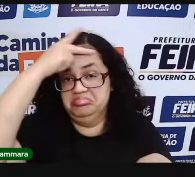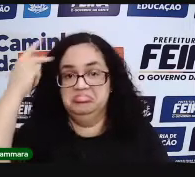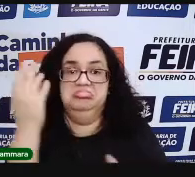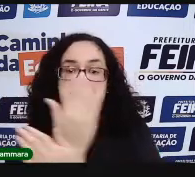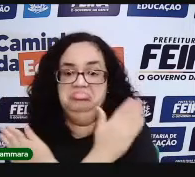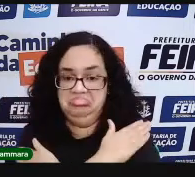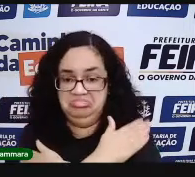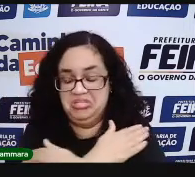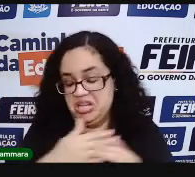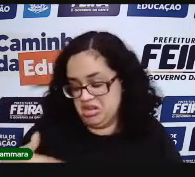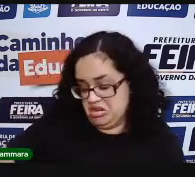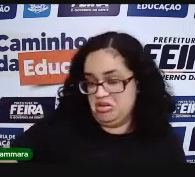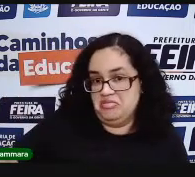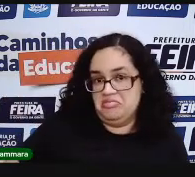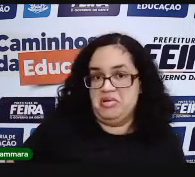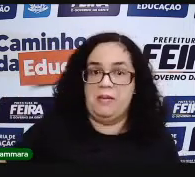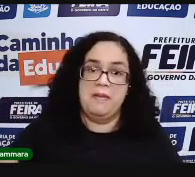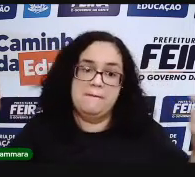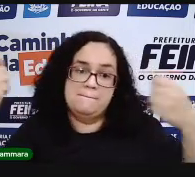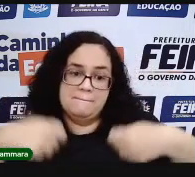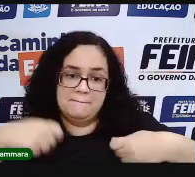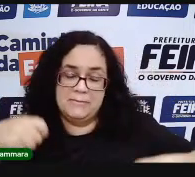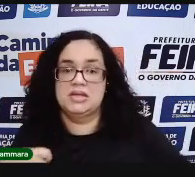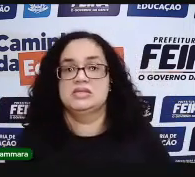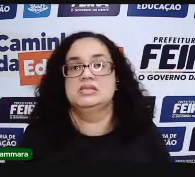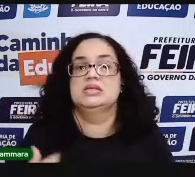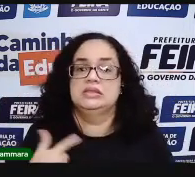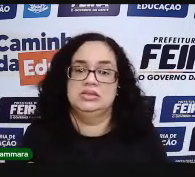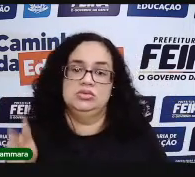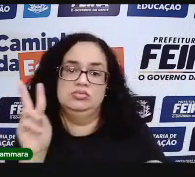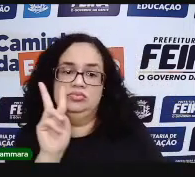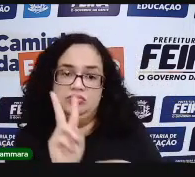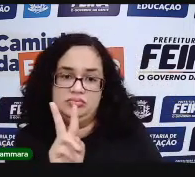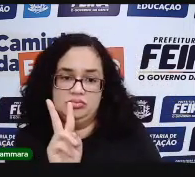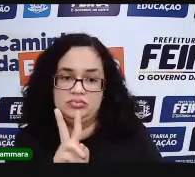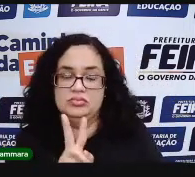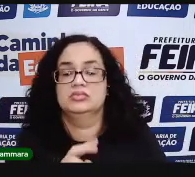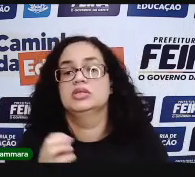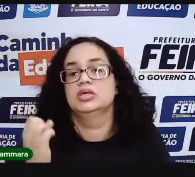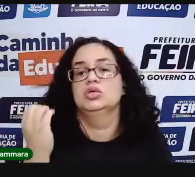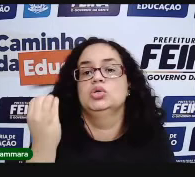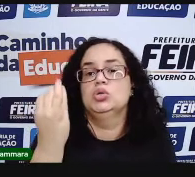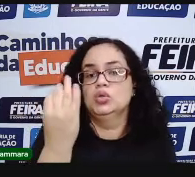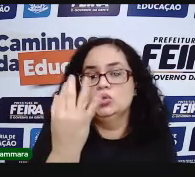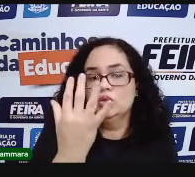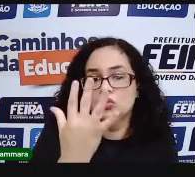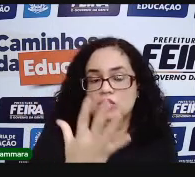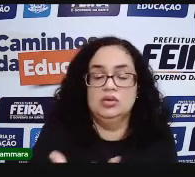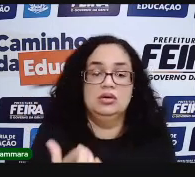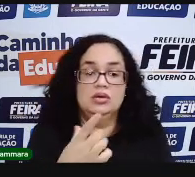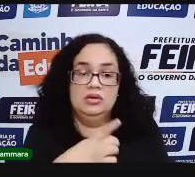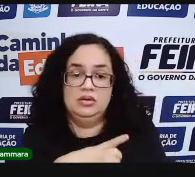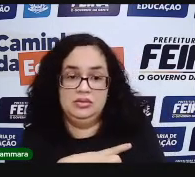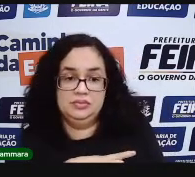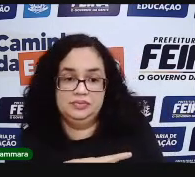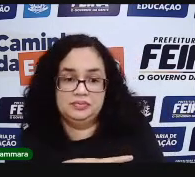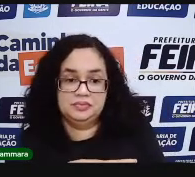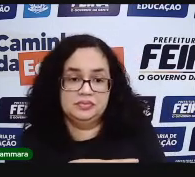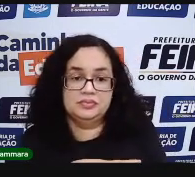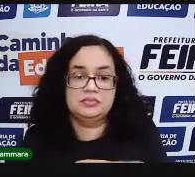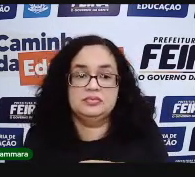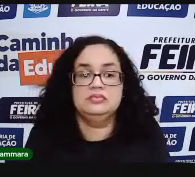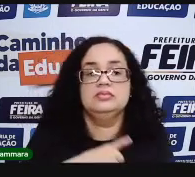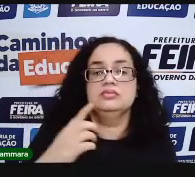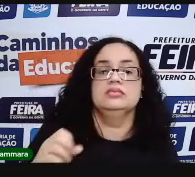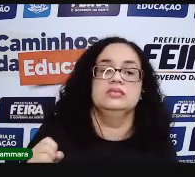desemprego, de fome. E a gente precisa ter esse controle das nossas contas. E a gente investir